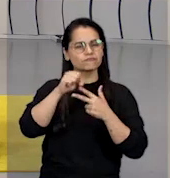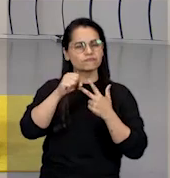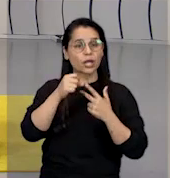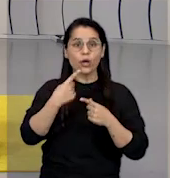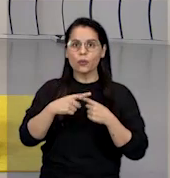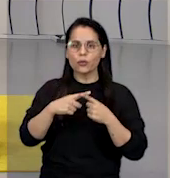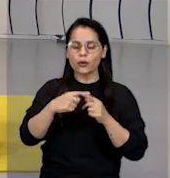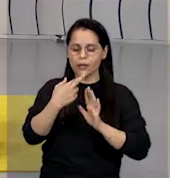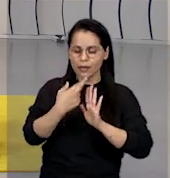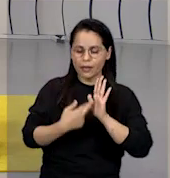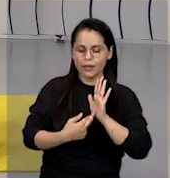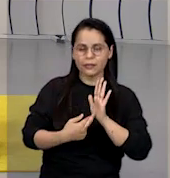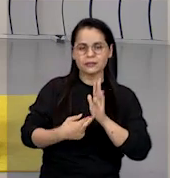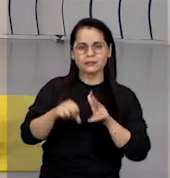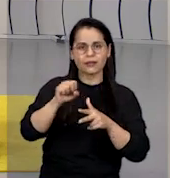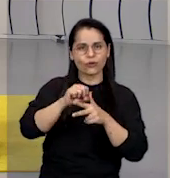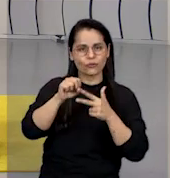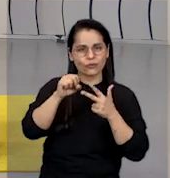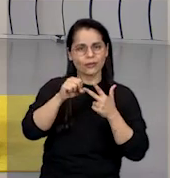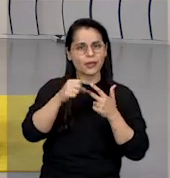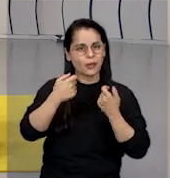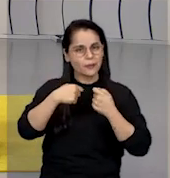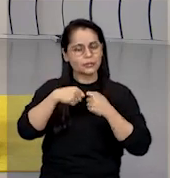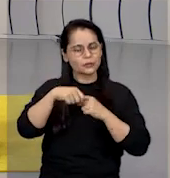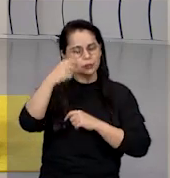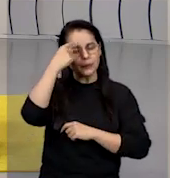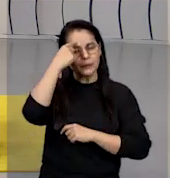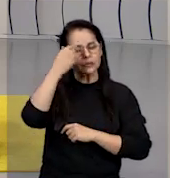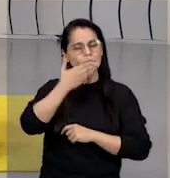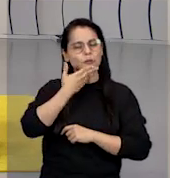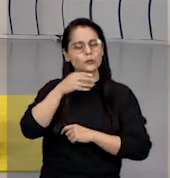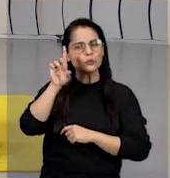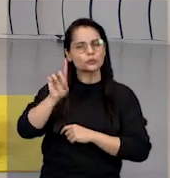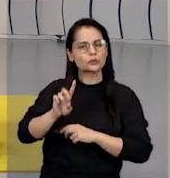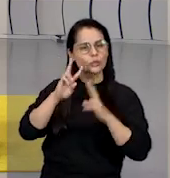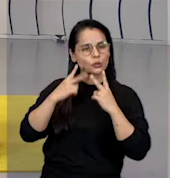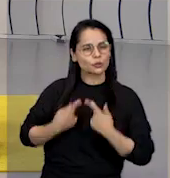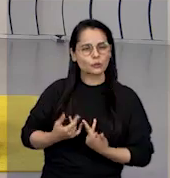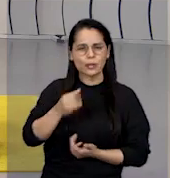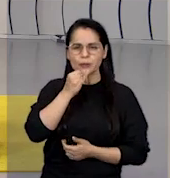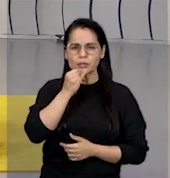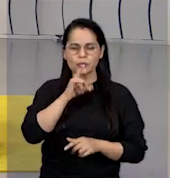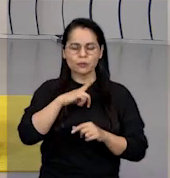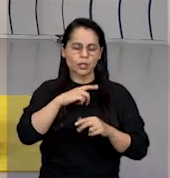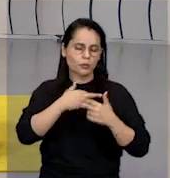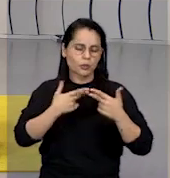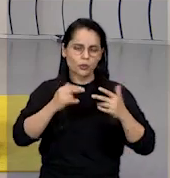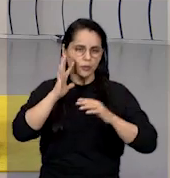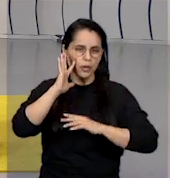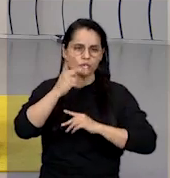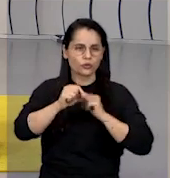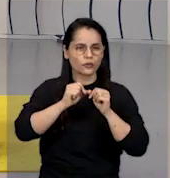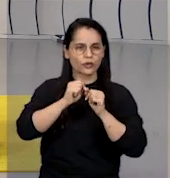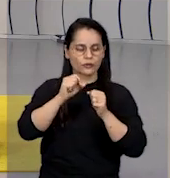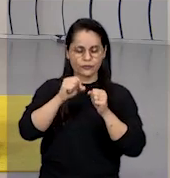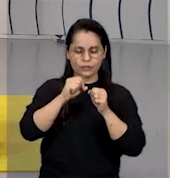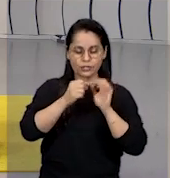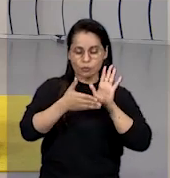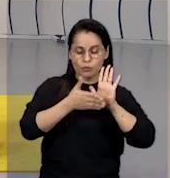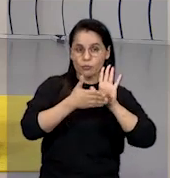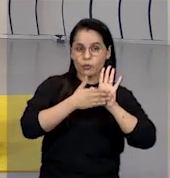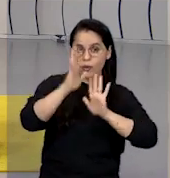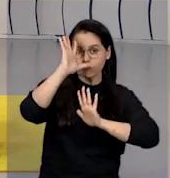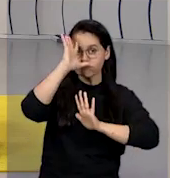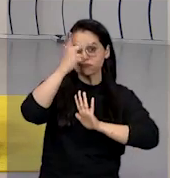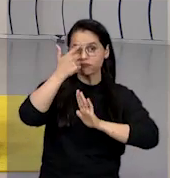Porque toda redação do Enem você precisa considerar os direitos humanos. Por exemplo, se você tem um problema para resolver, você vai fazer uma proposta de